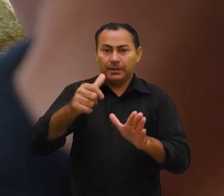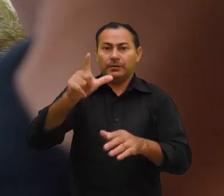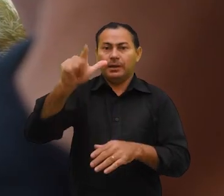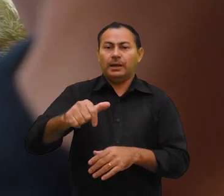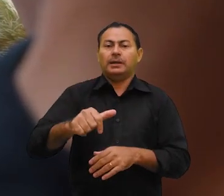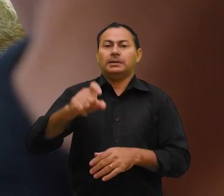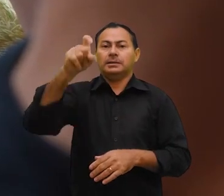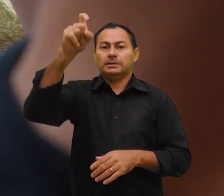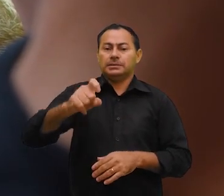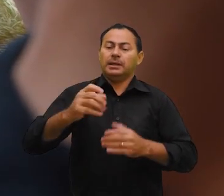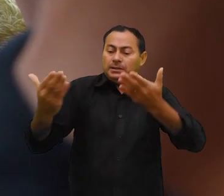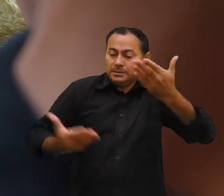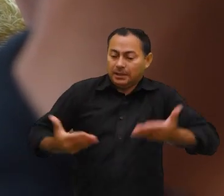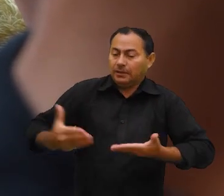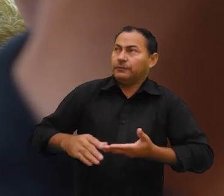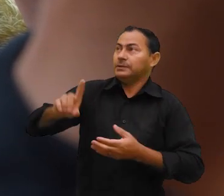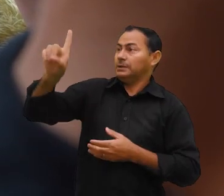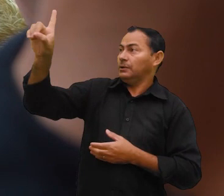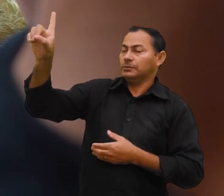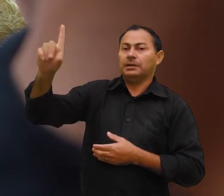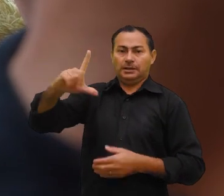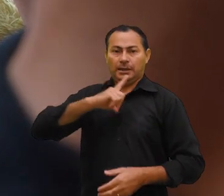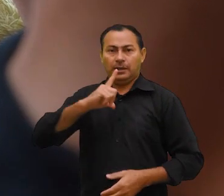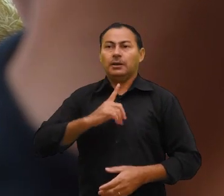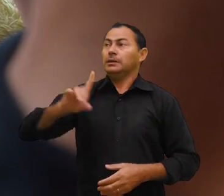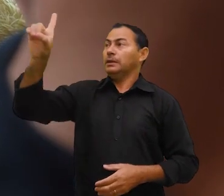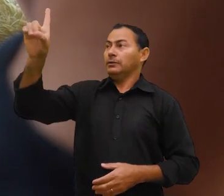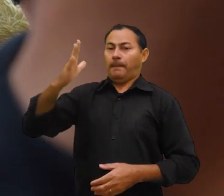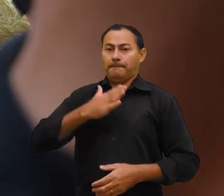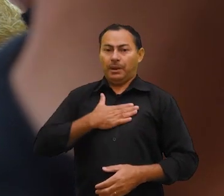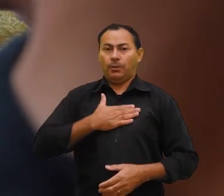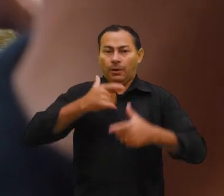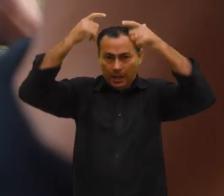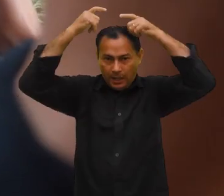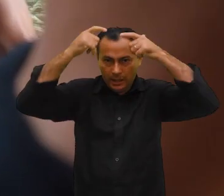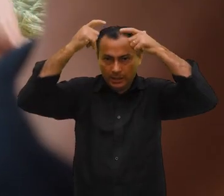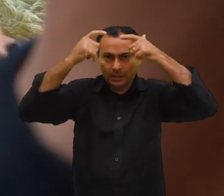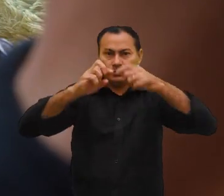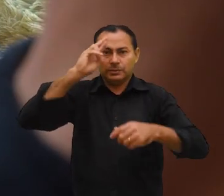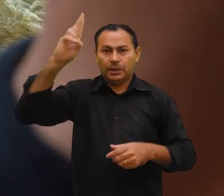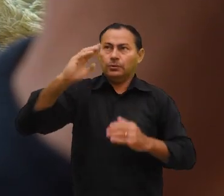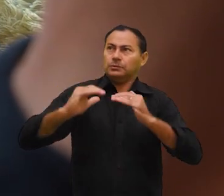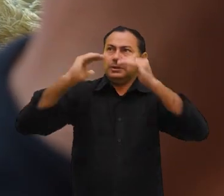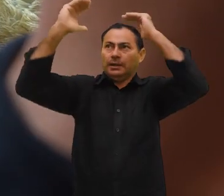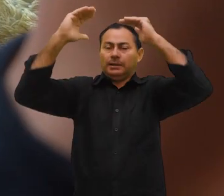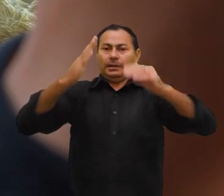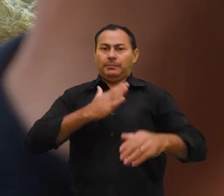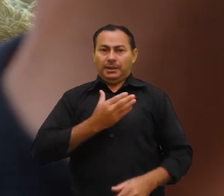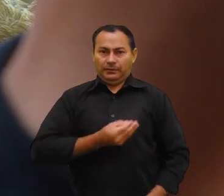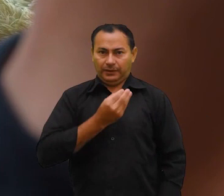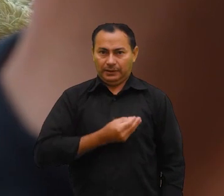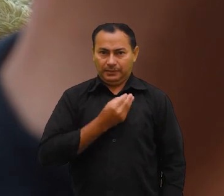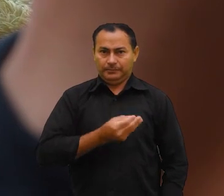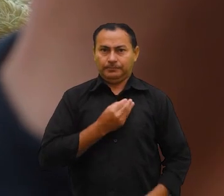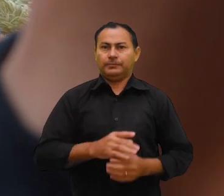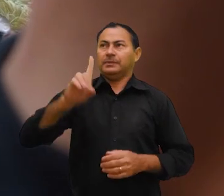prioridade é ser um súdito do reino, é ter Deus como meu rei, como Senhor Supremo da minha